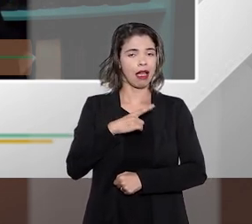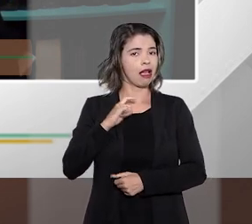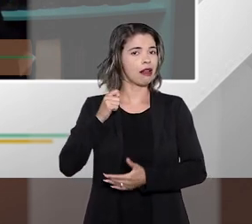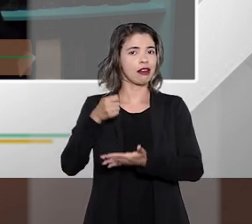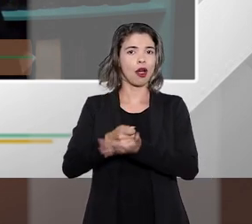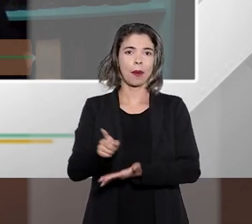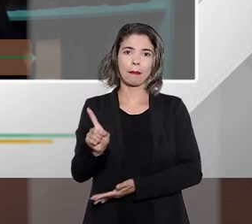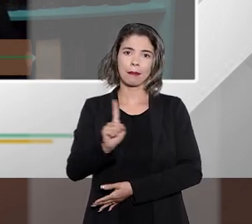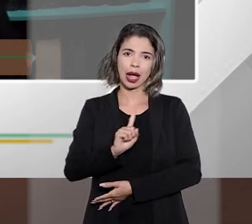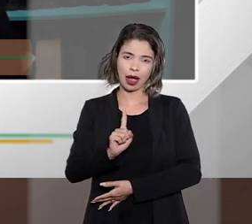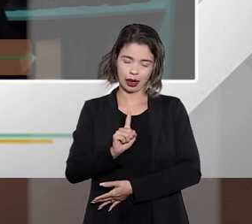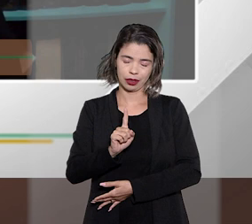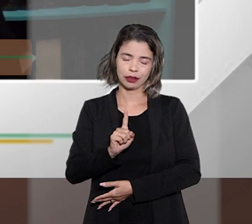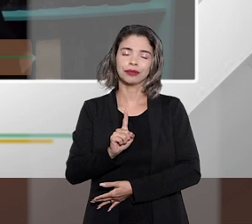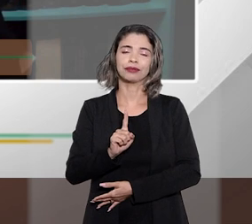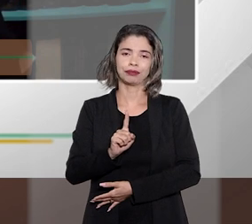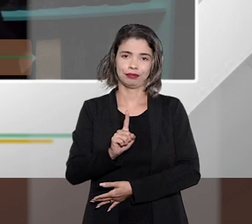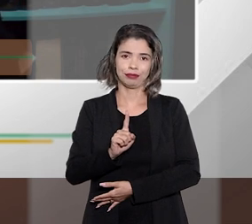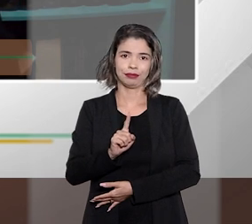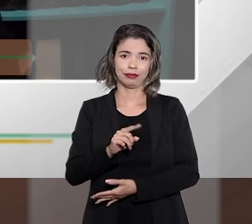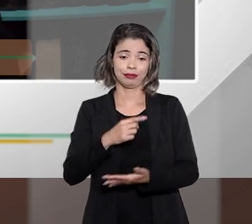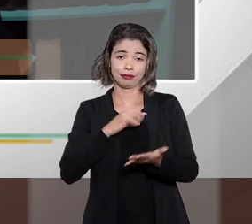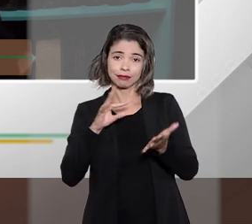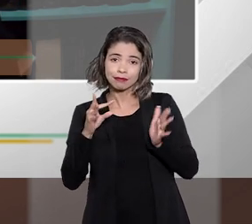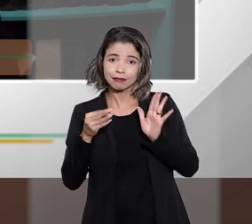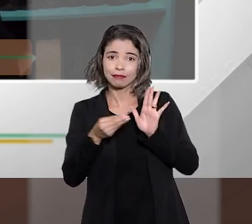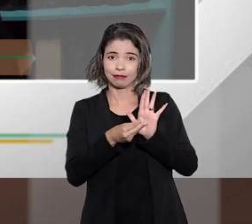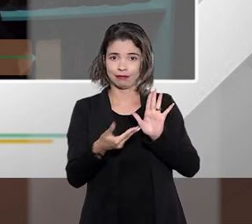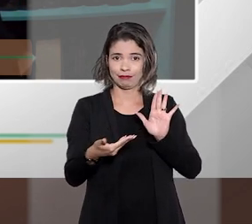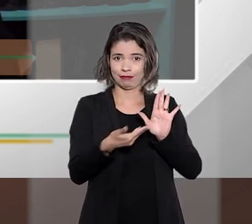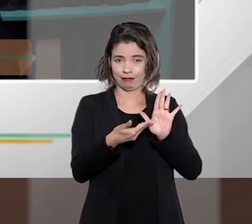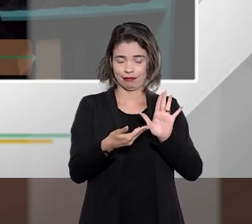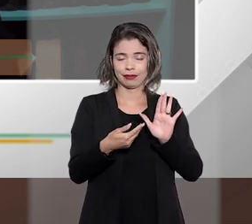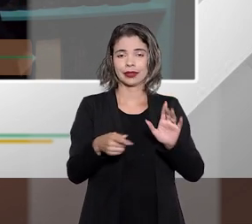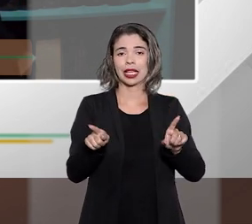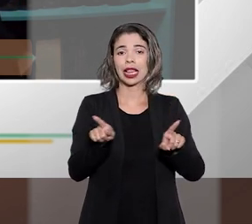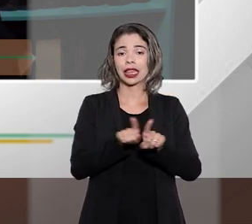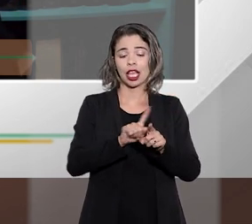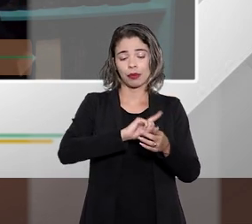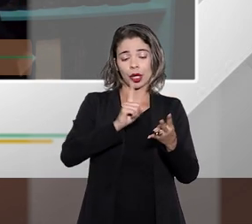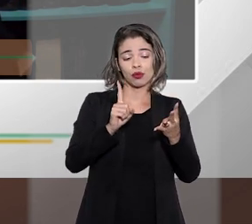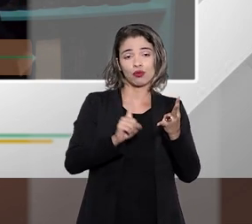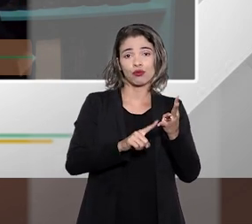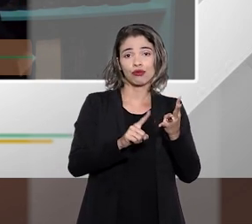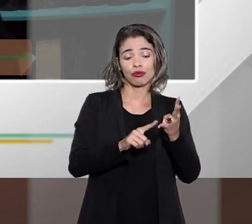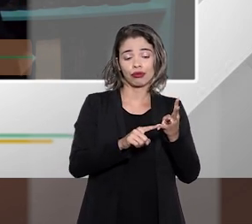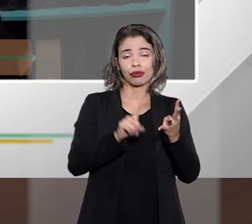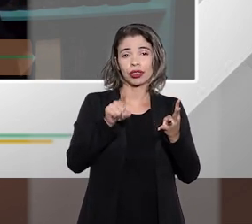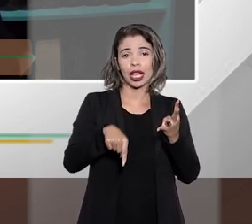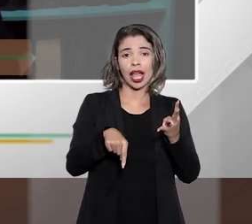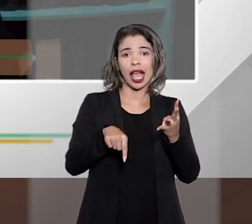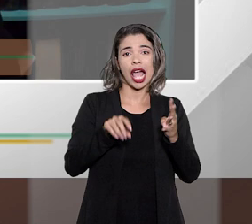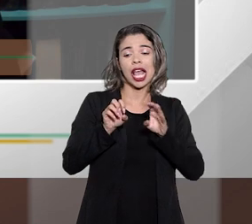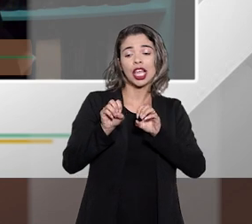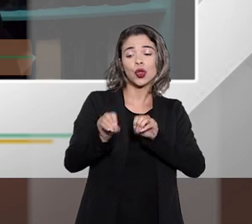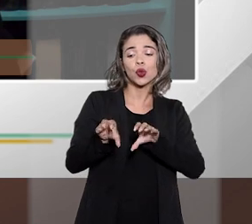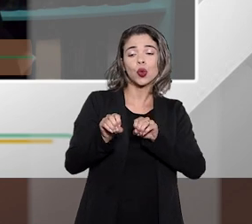não pagamento essa outra informação importante e também há um fator importante que é o fator de educação